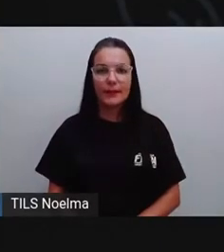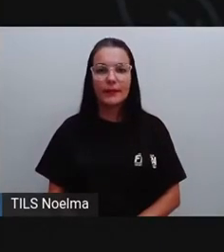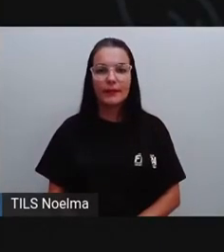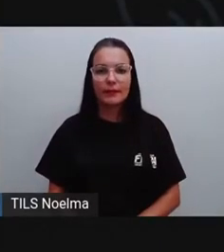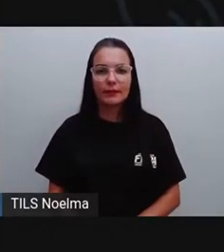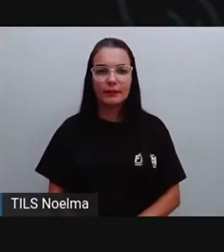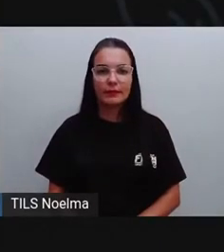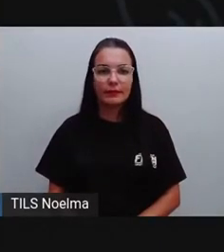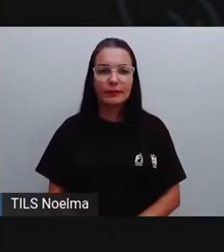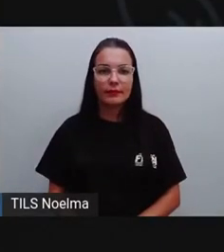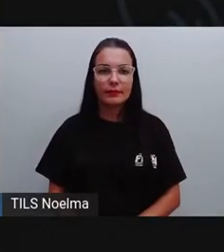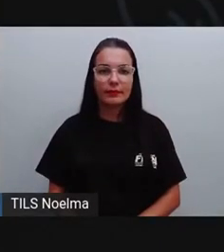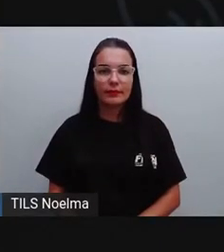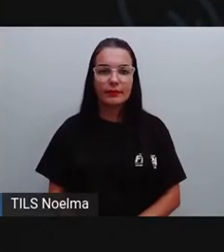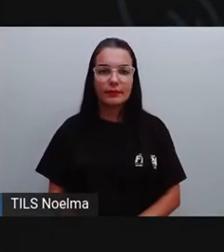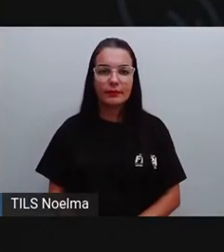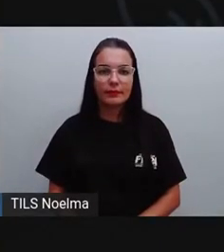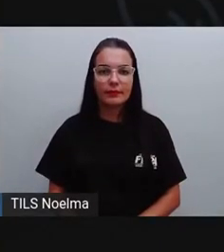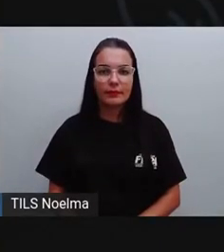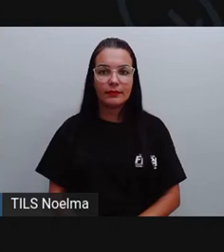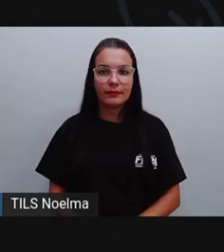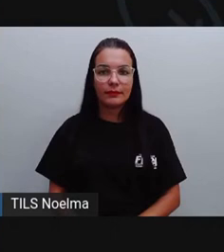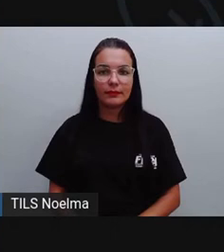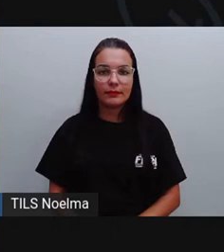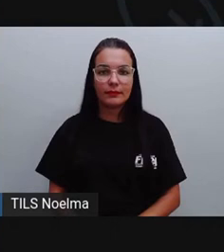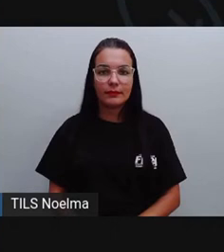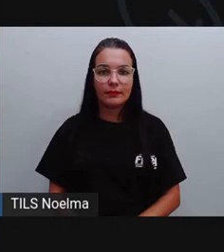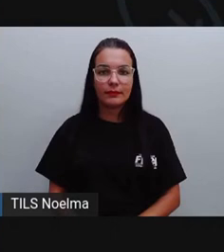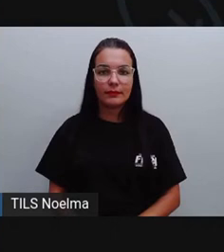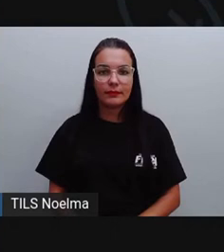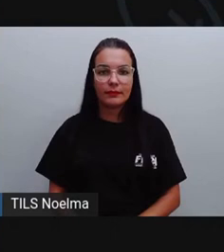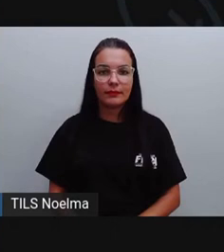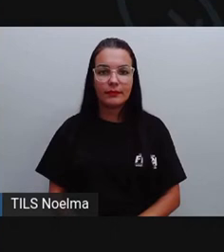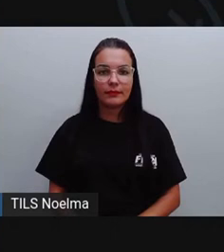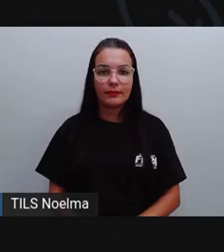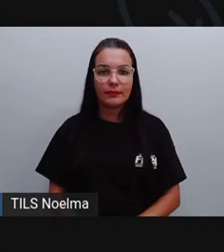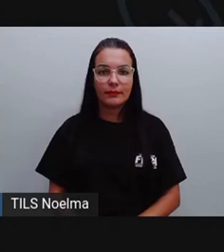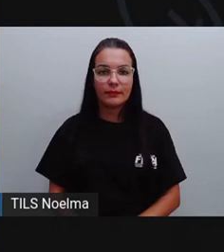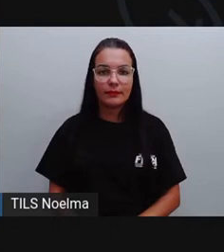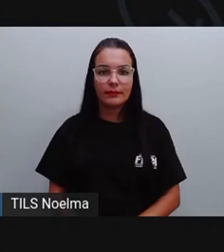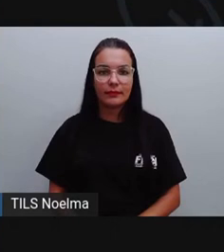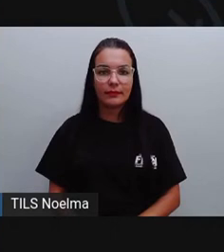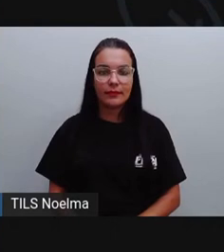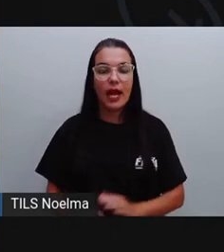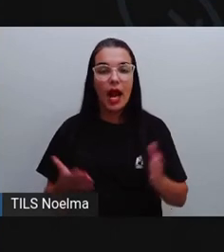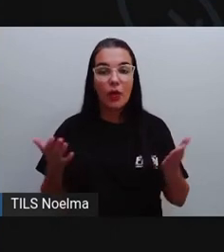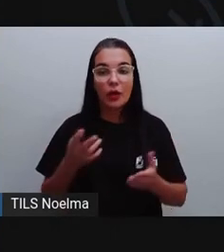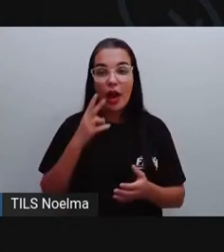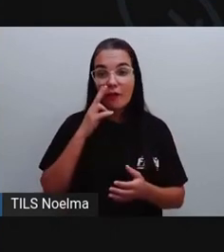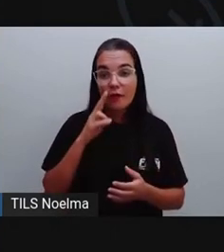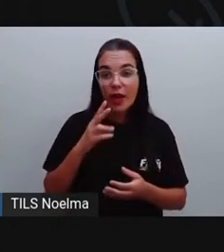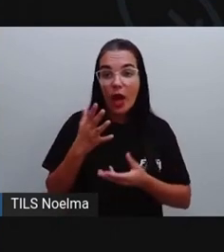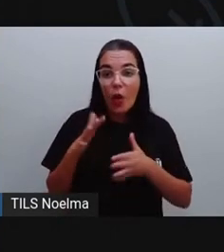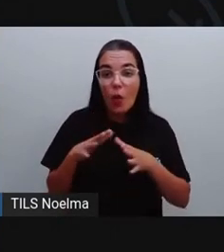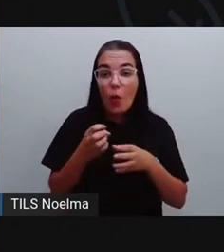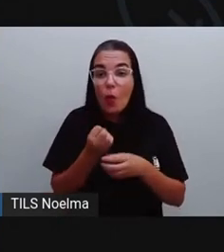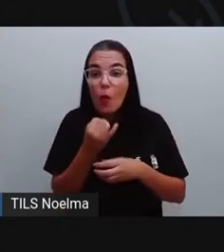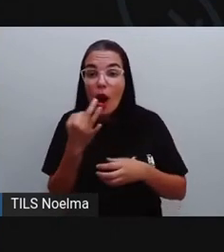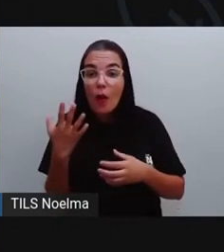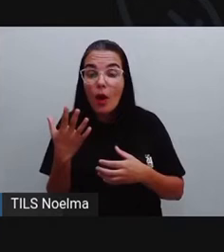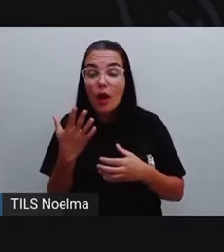milhões. E nós vamos ver a diferença entre a quantidade de usuários